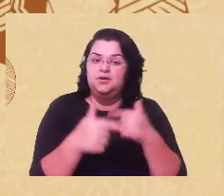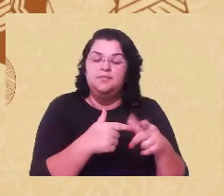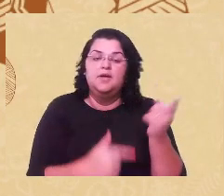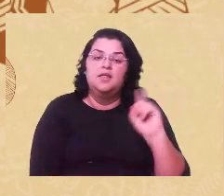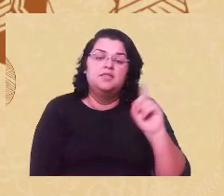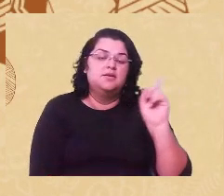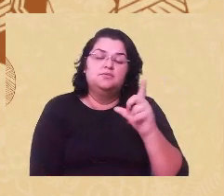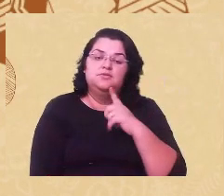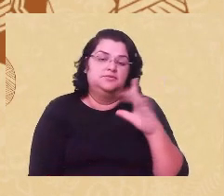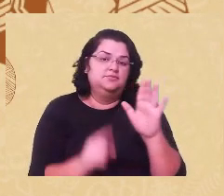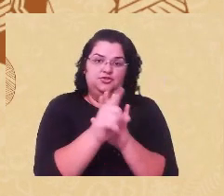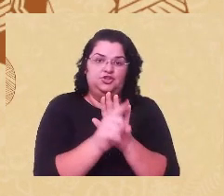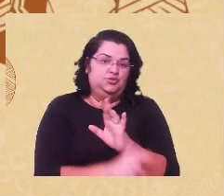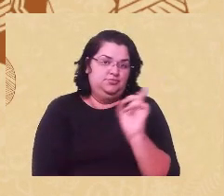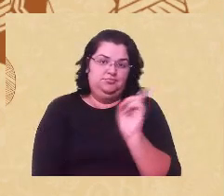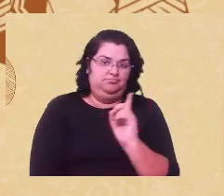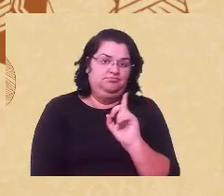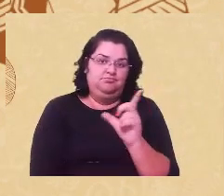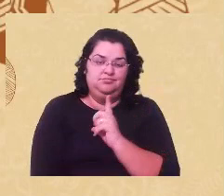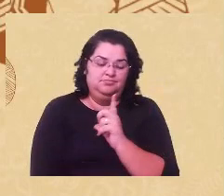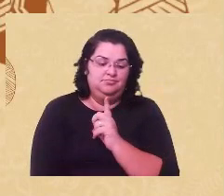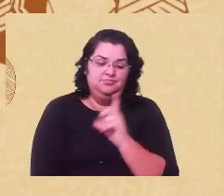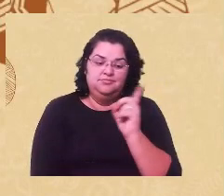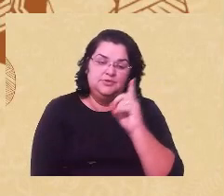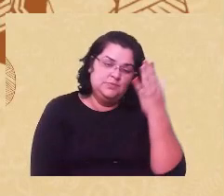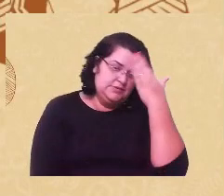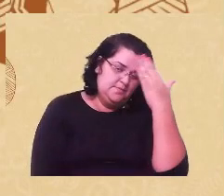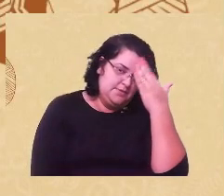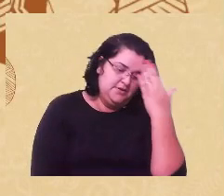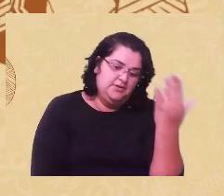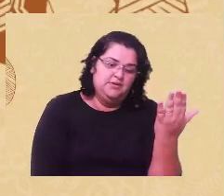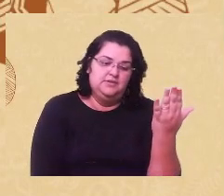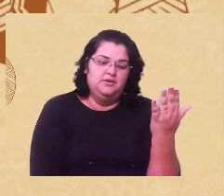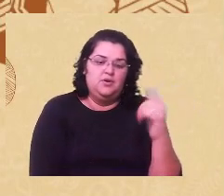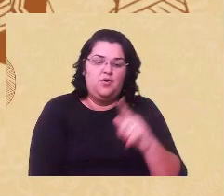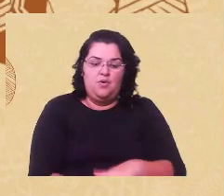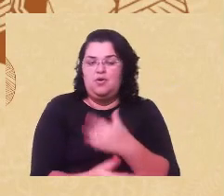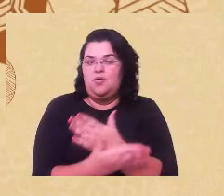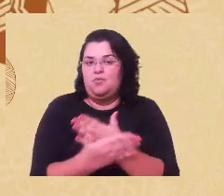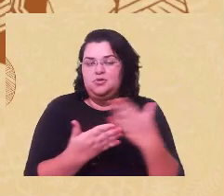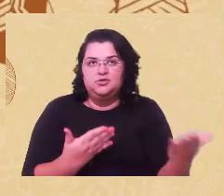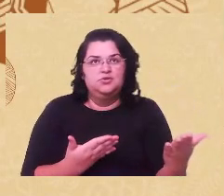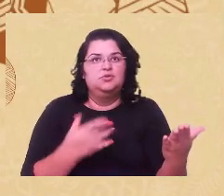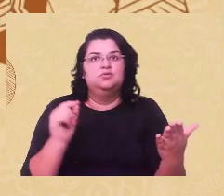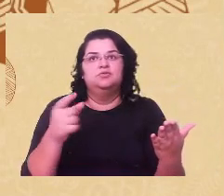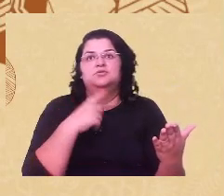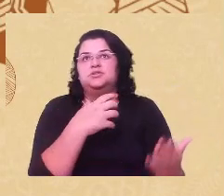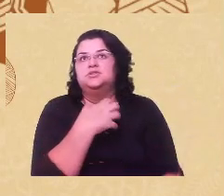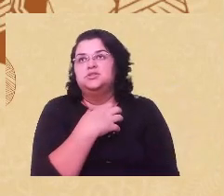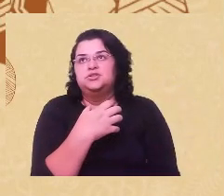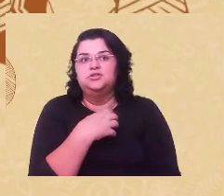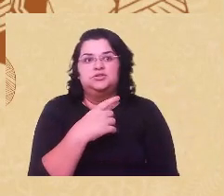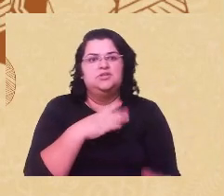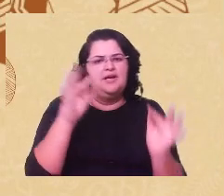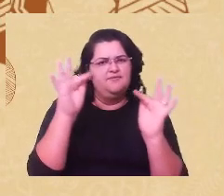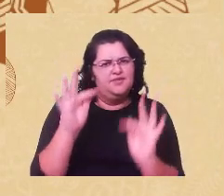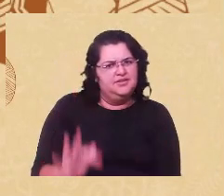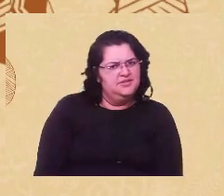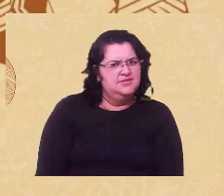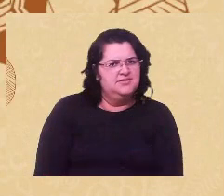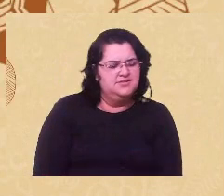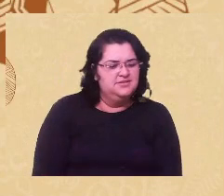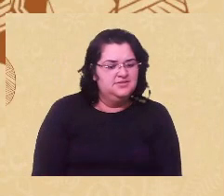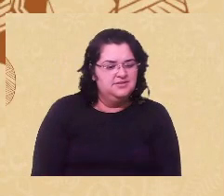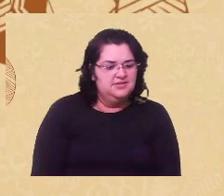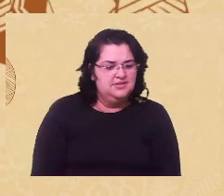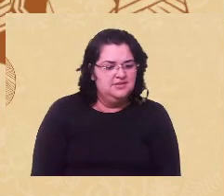investigadoras, né? Nós não estamos ali para saber que horas começou, o que é que você estava sentindo, se você estava feliz, sabe? Bem, qual